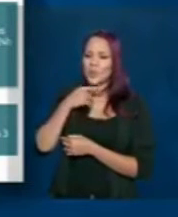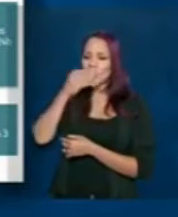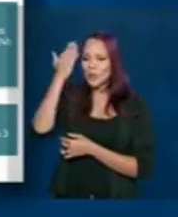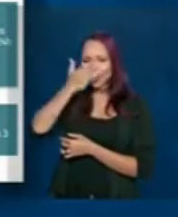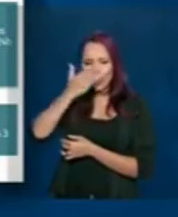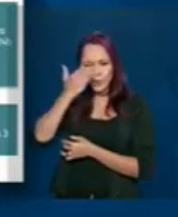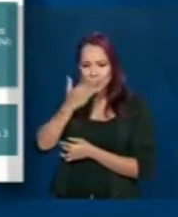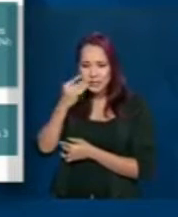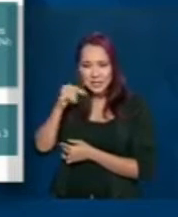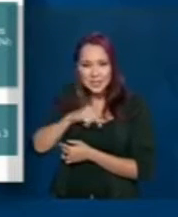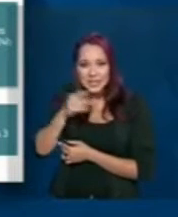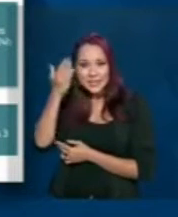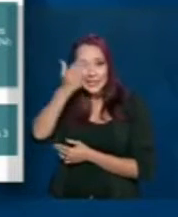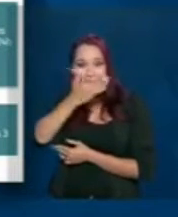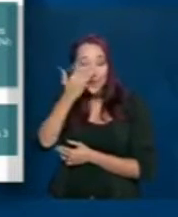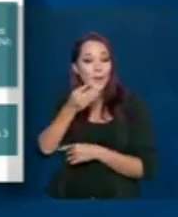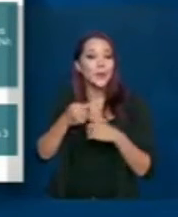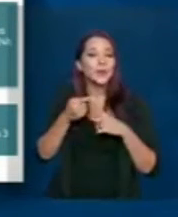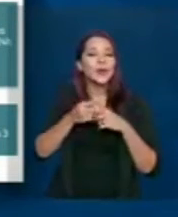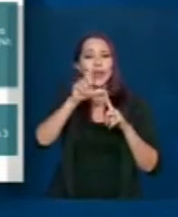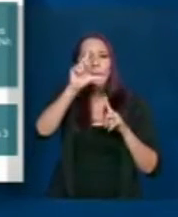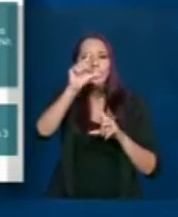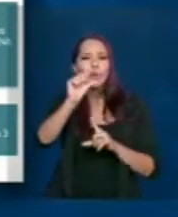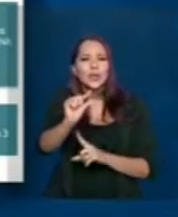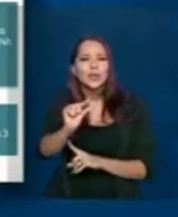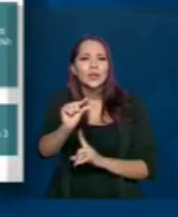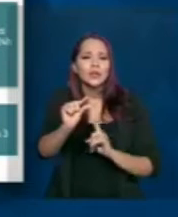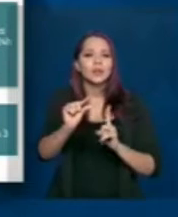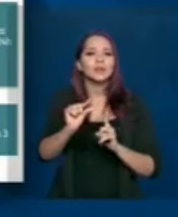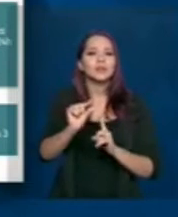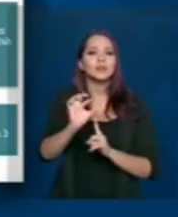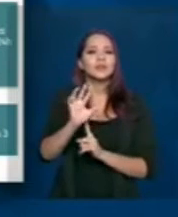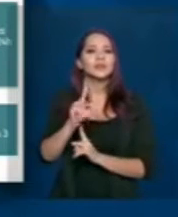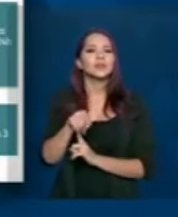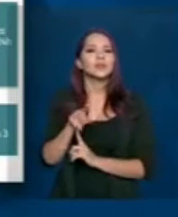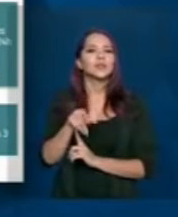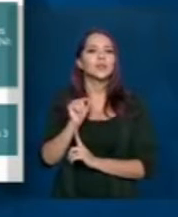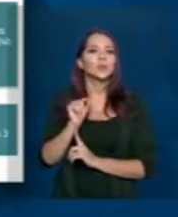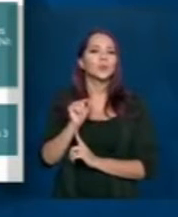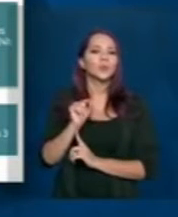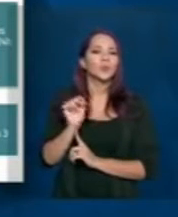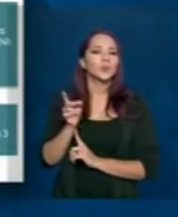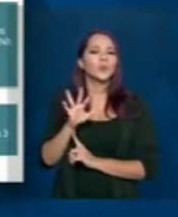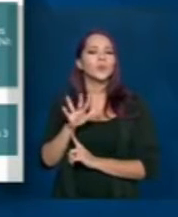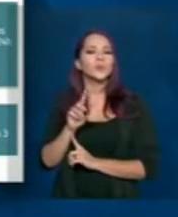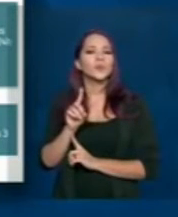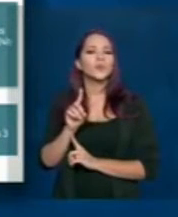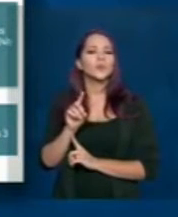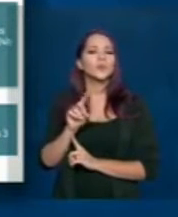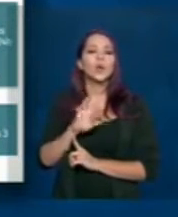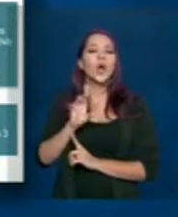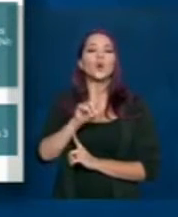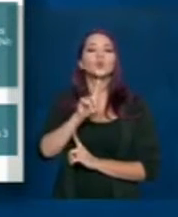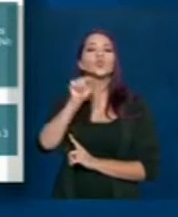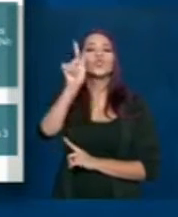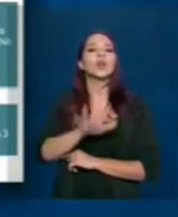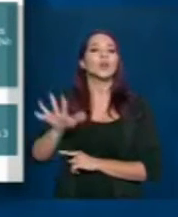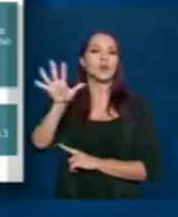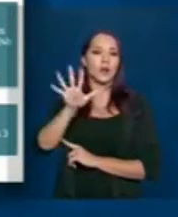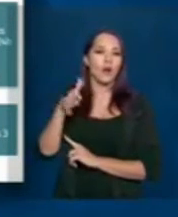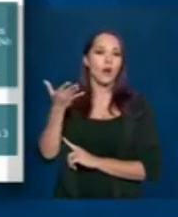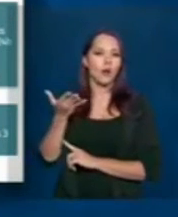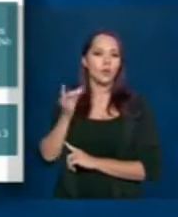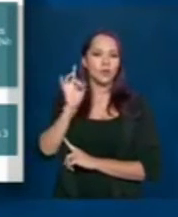ver aqui justamente porque está pequenininho Oi? Oi? Não no geral ali